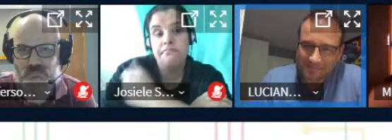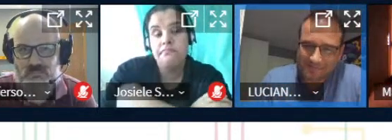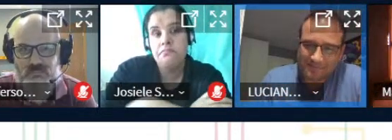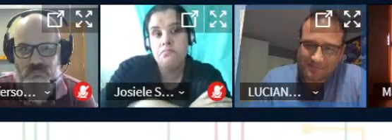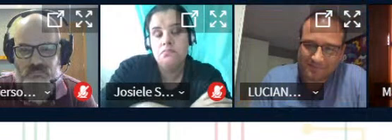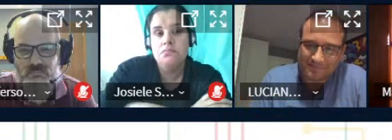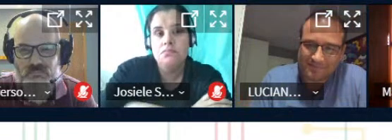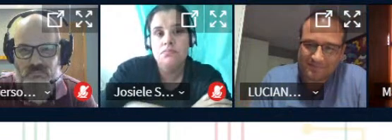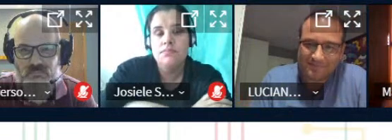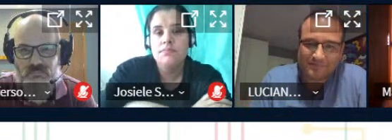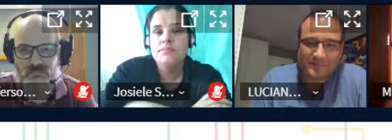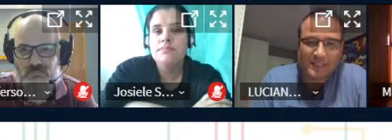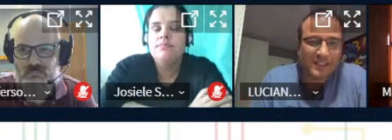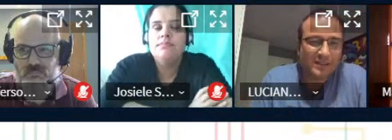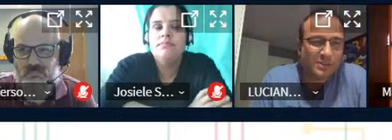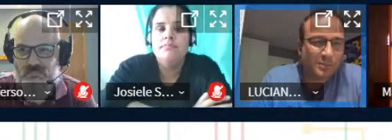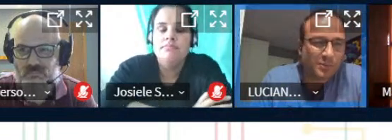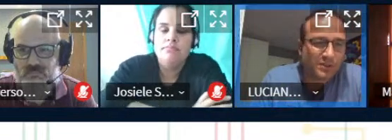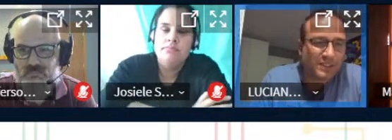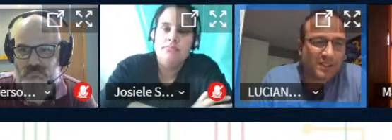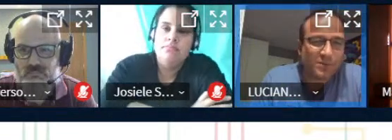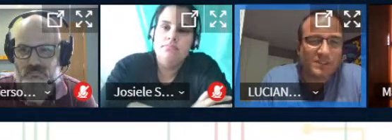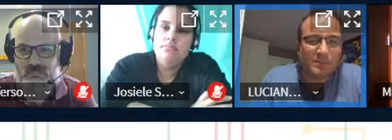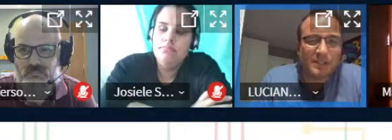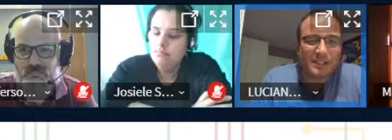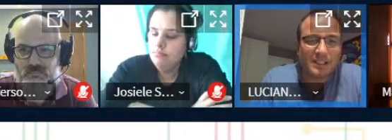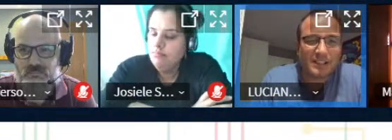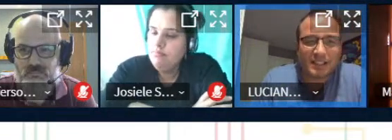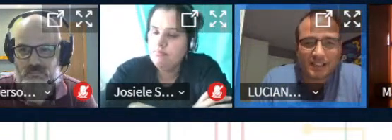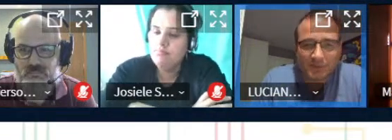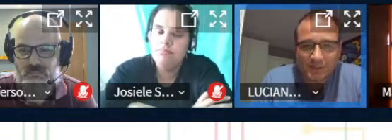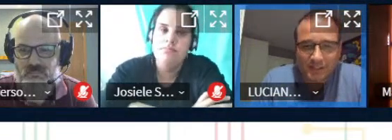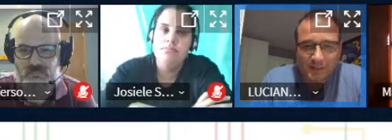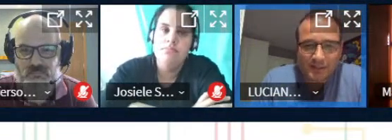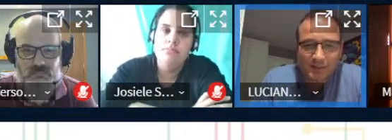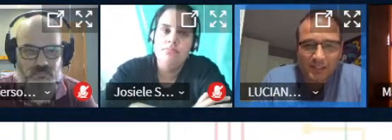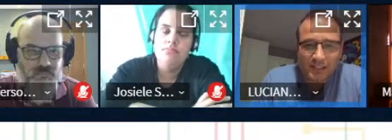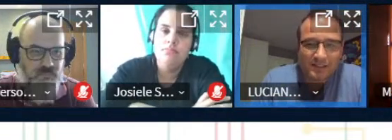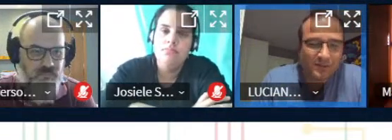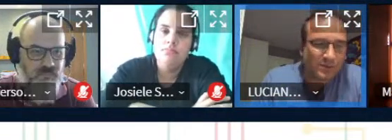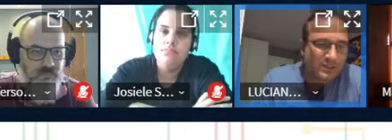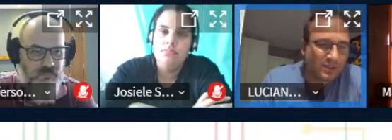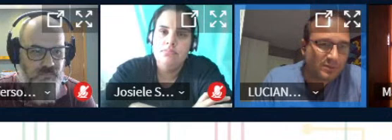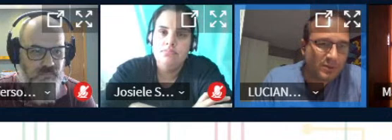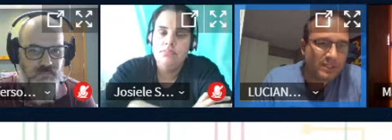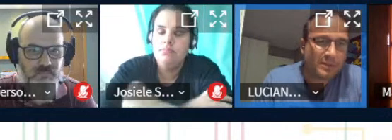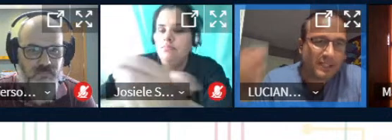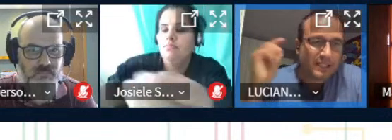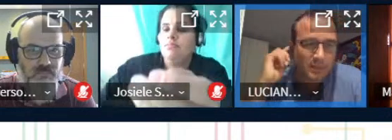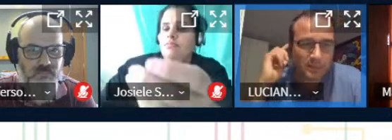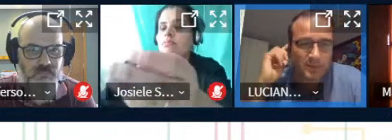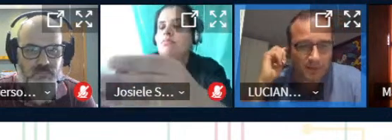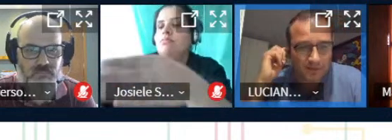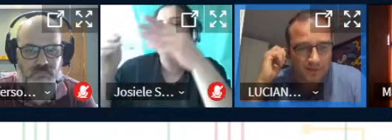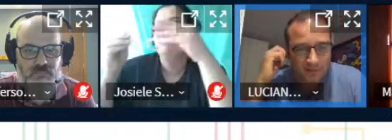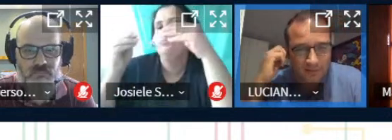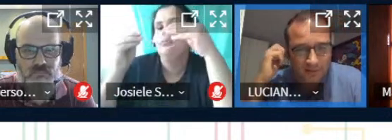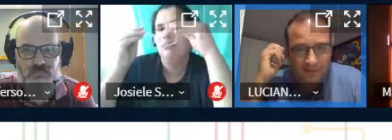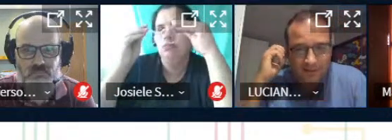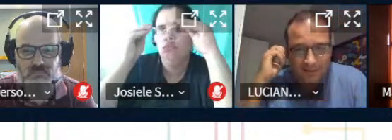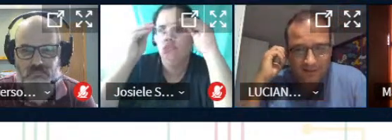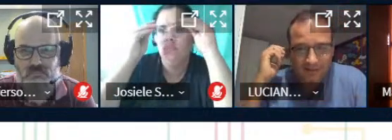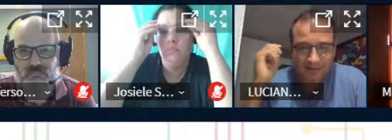exatamente é essa a ideia pedir para os outros alunos também que entrem aí não sei se tem mais alguém outros alunos é favor façam